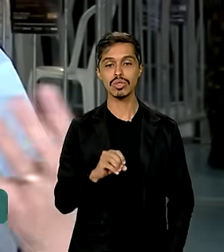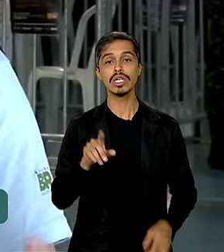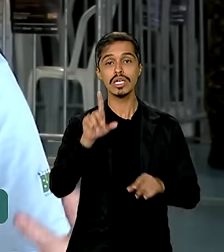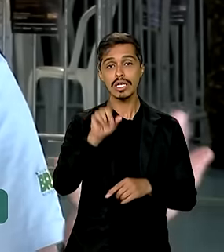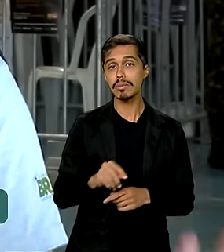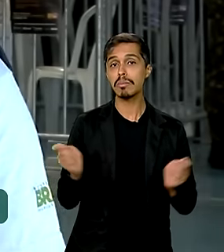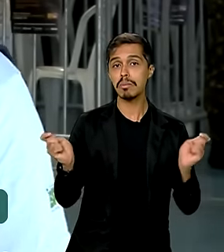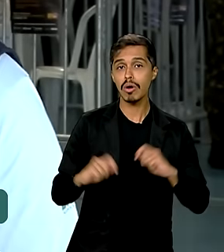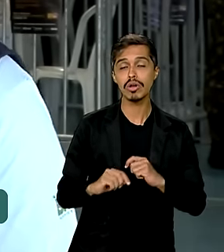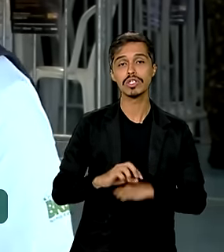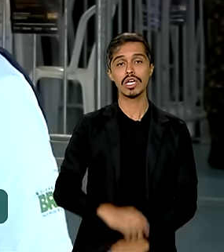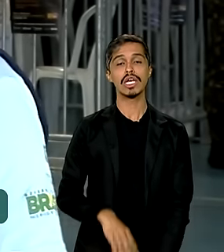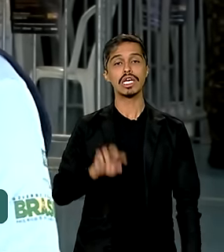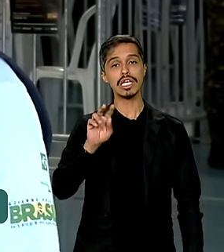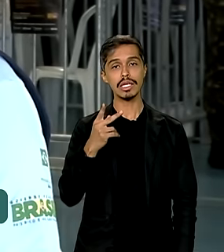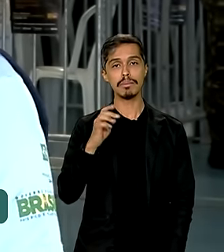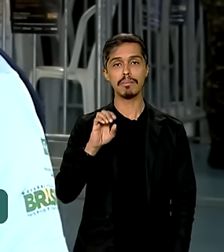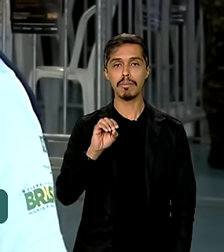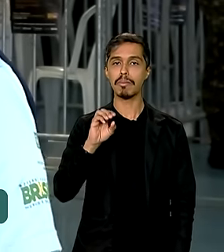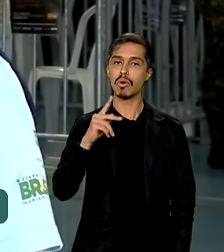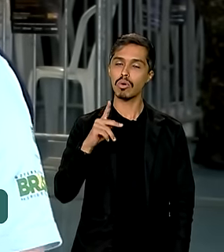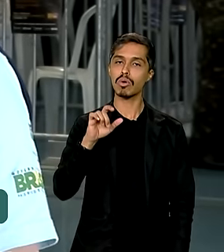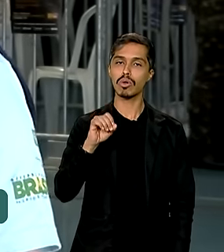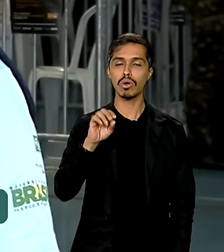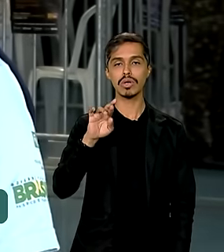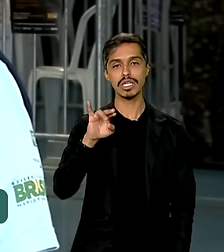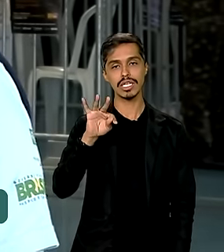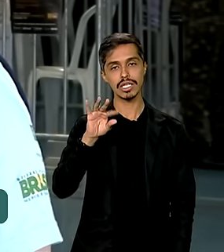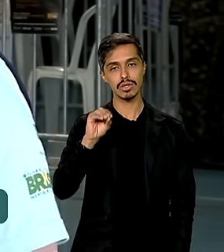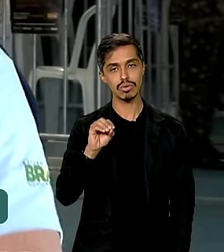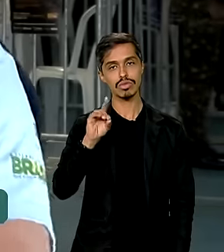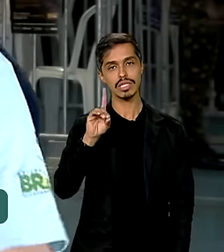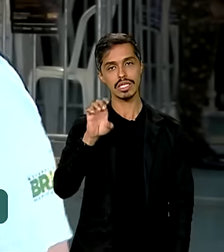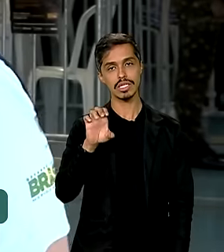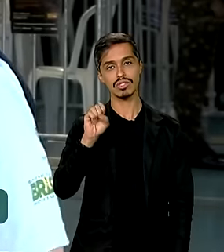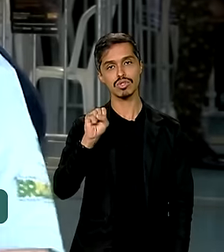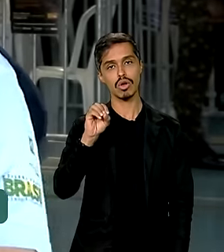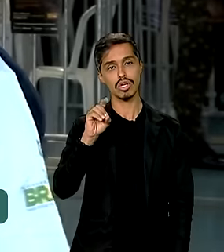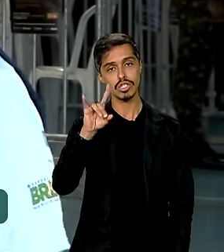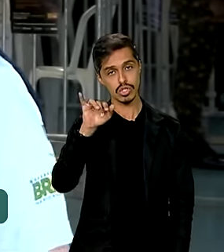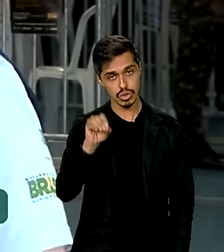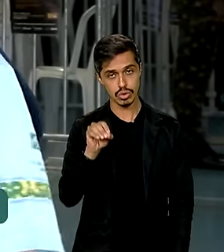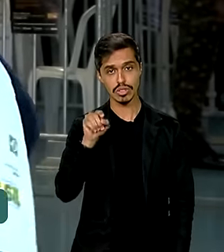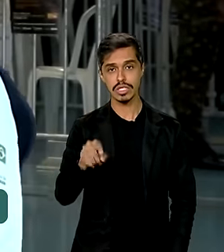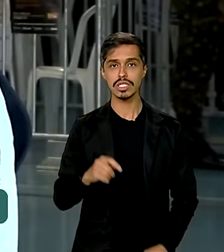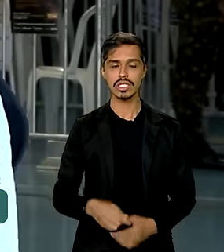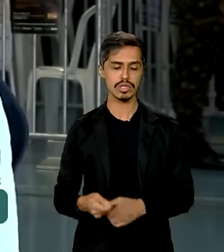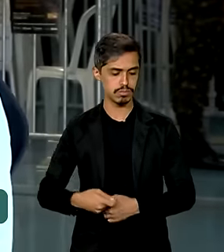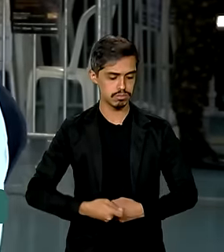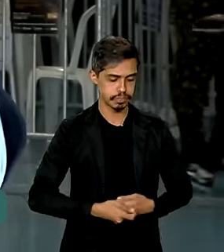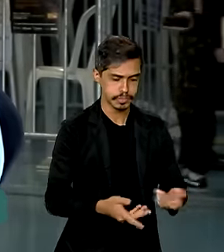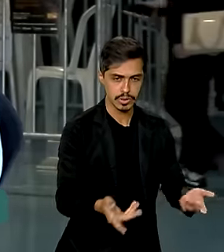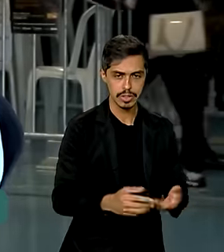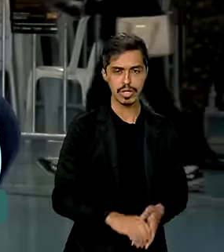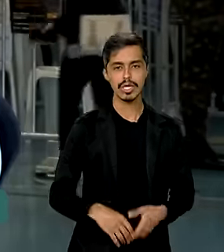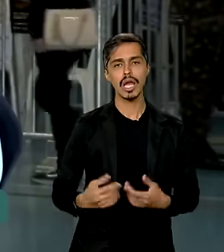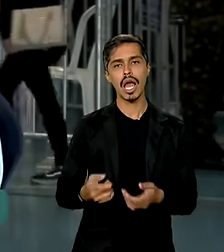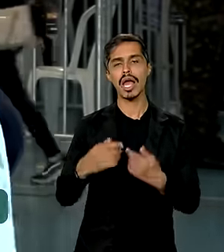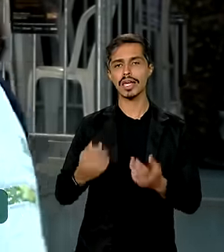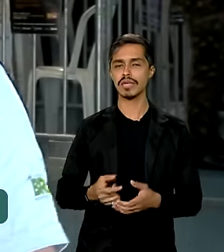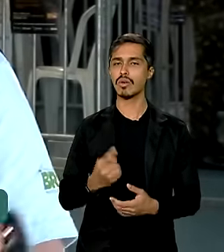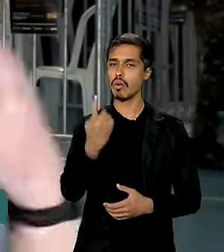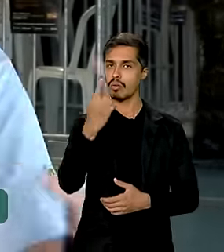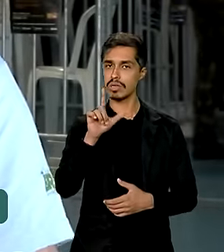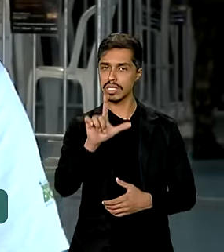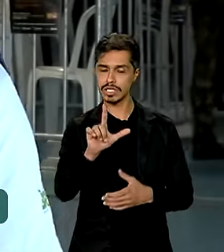sódio 2,5%, ou a água sanitária, que é muito conhecida por todos. Faz uma diluição de um litro da água